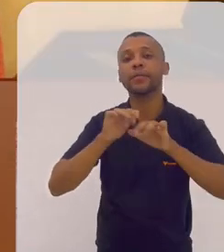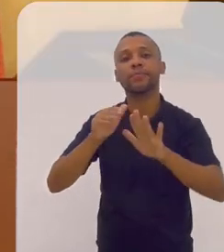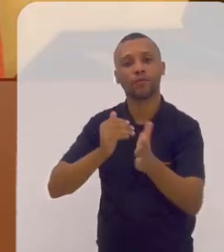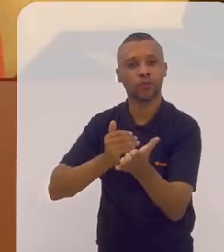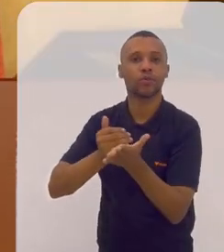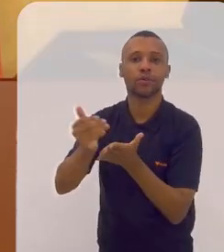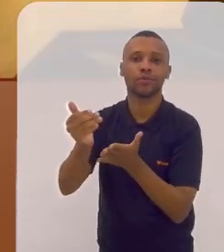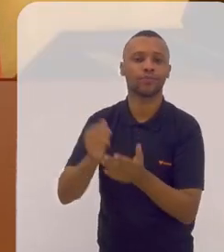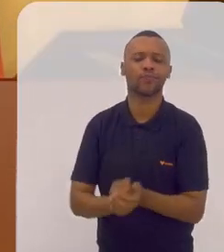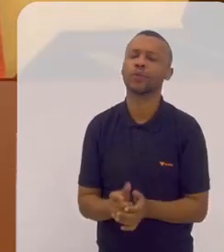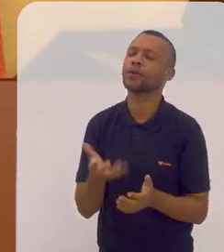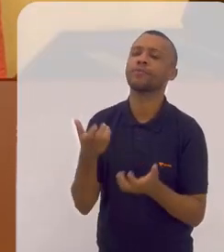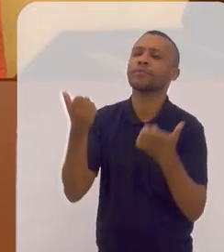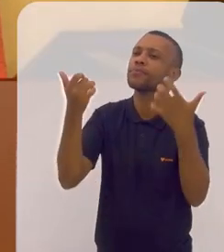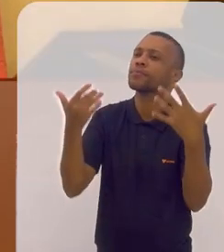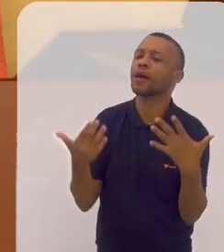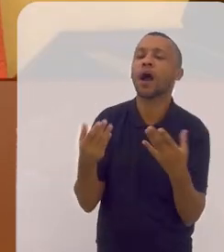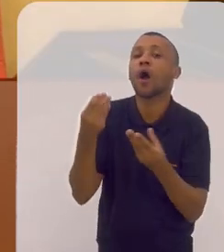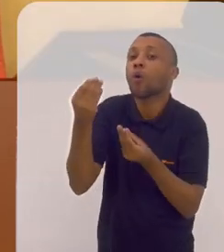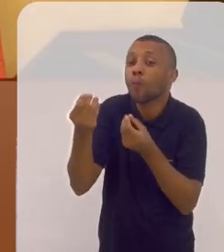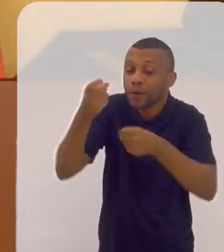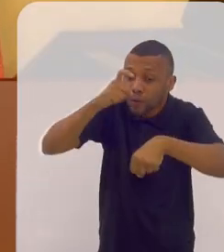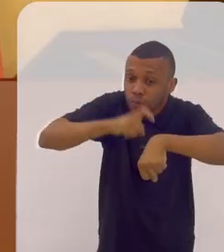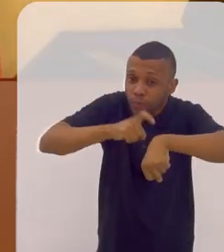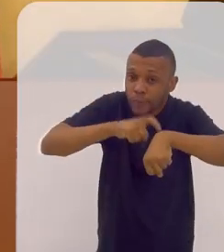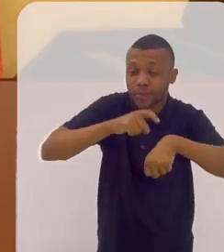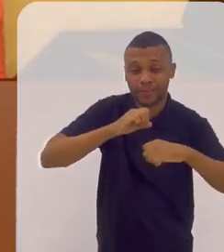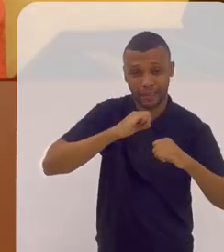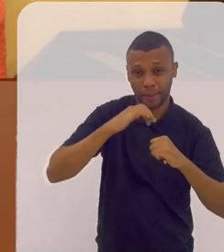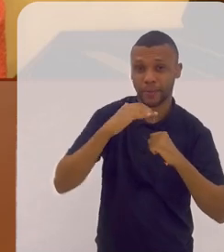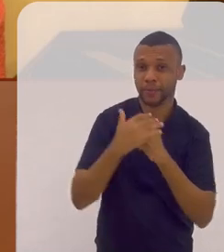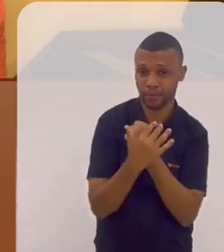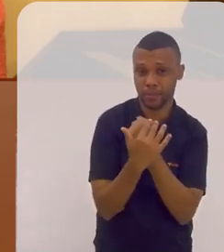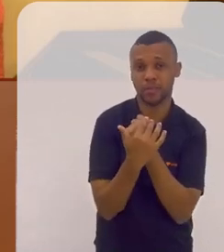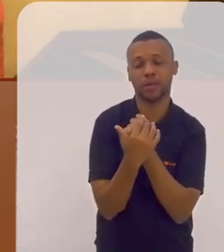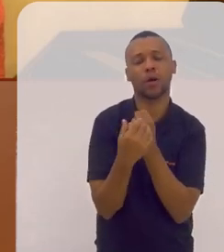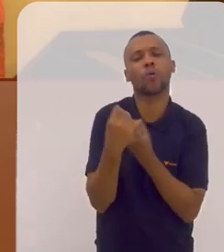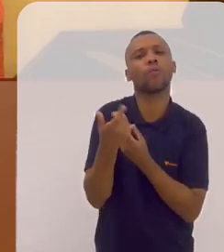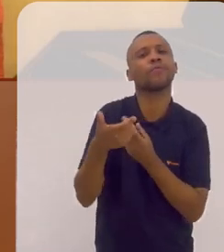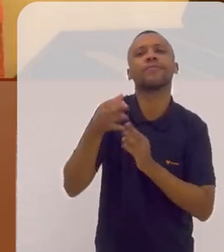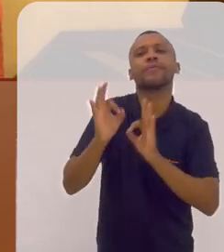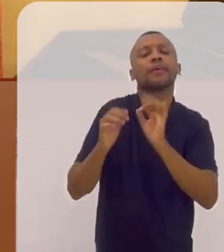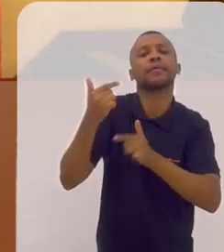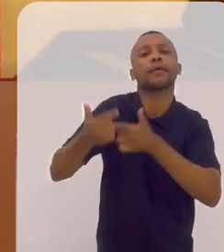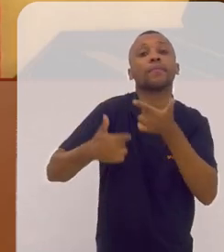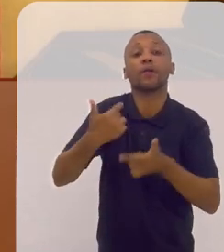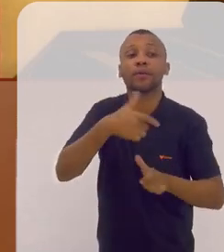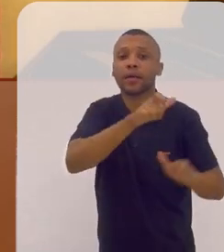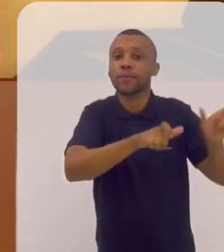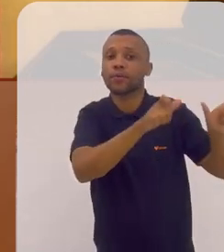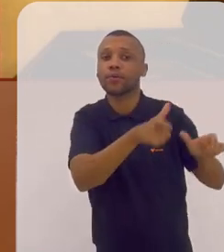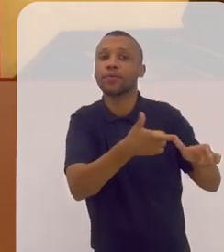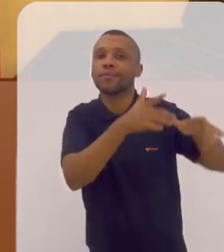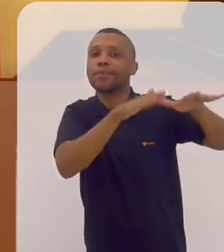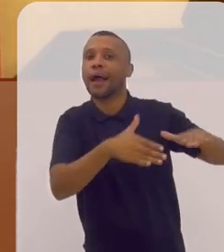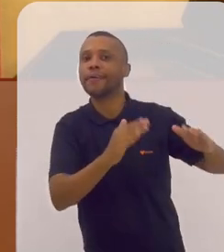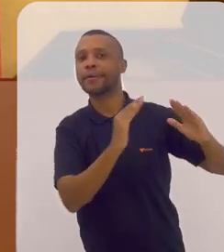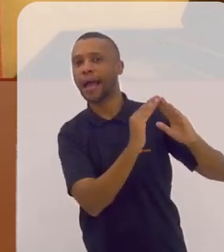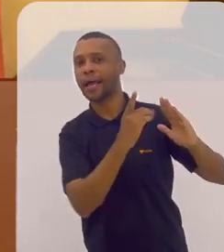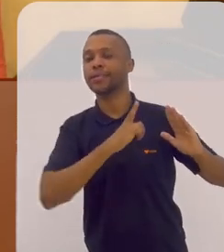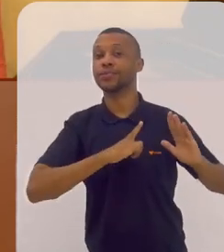falasse um pouco sobre como ficou esse trabalho nesse momento em que as pessoas tinham mais restrições, né